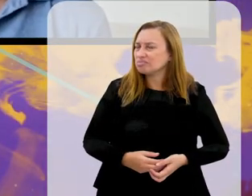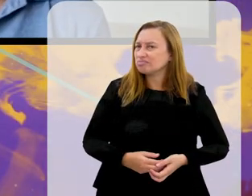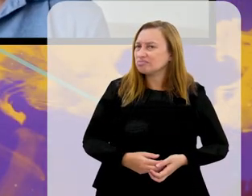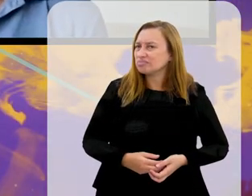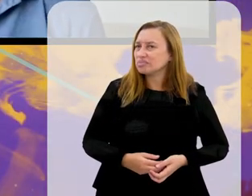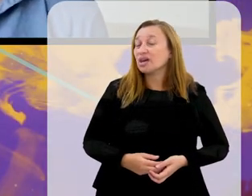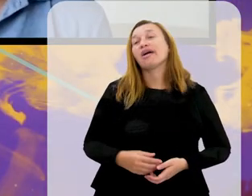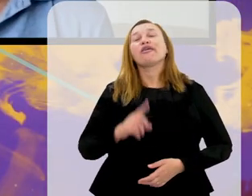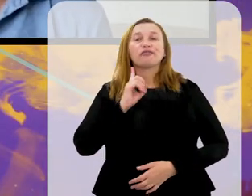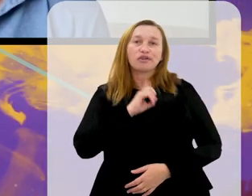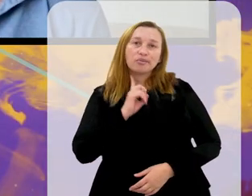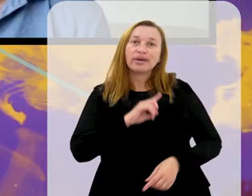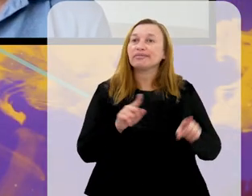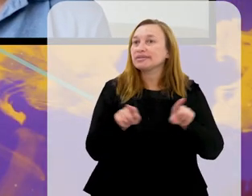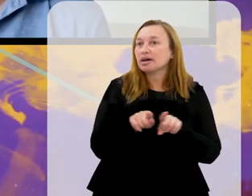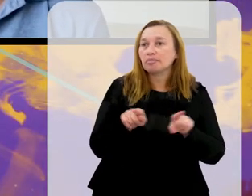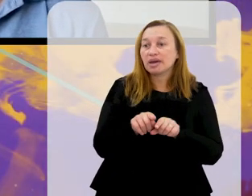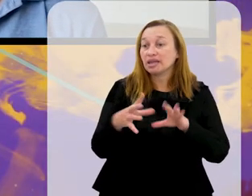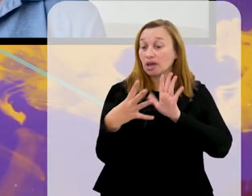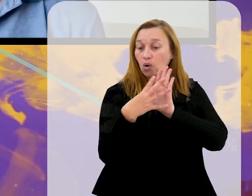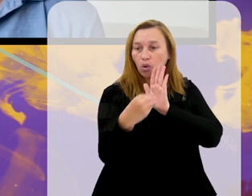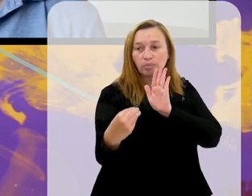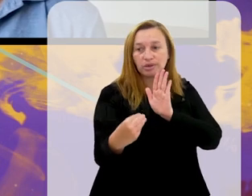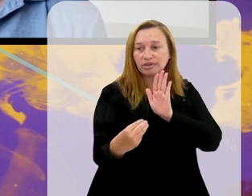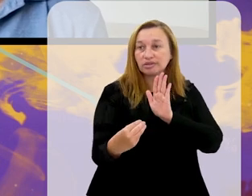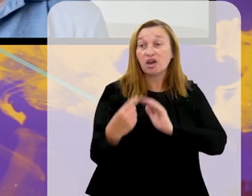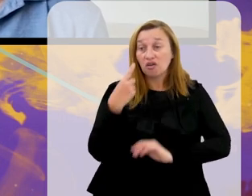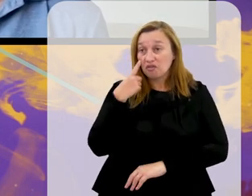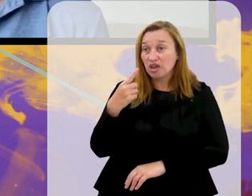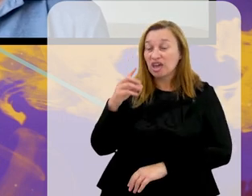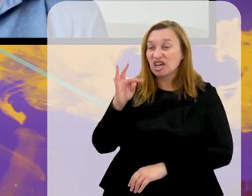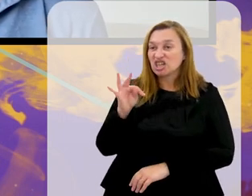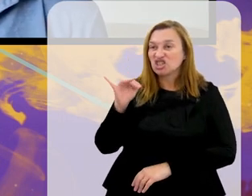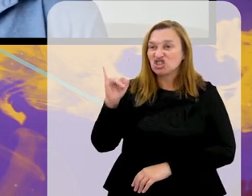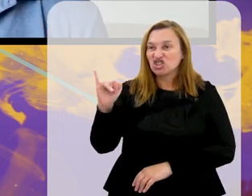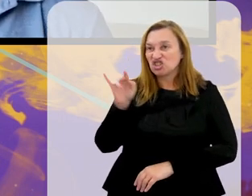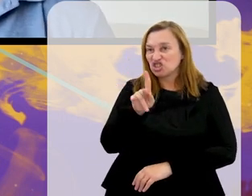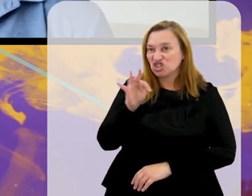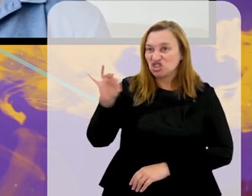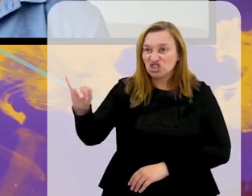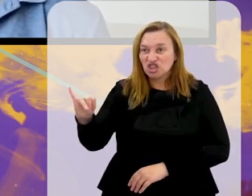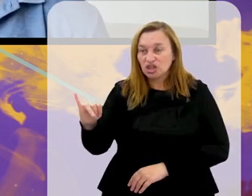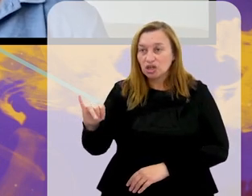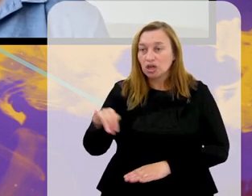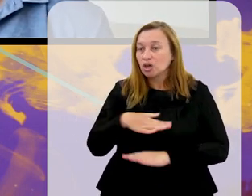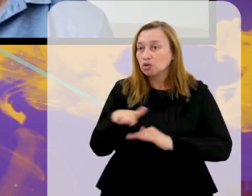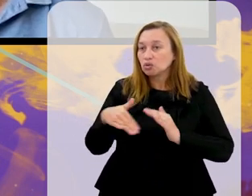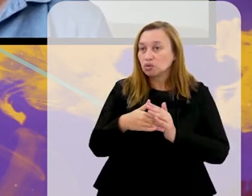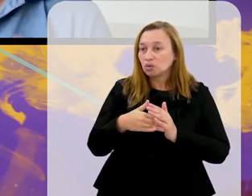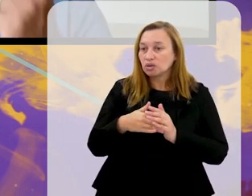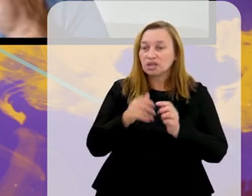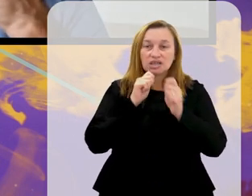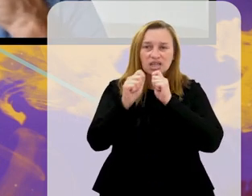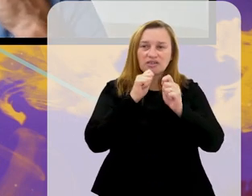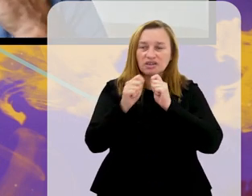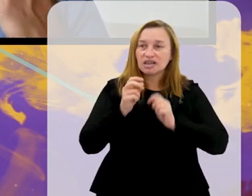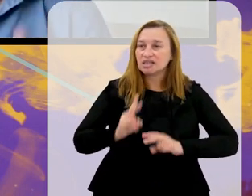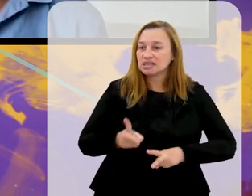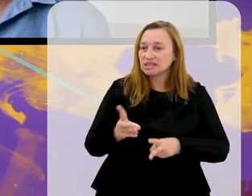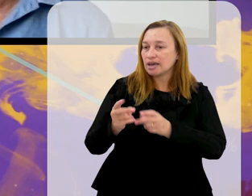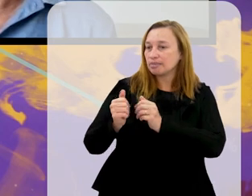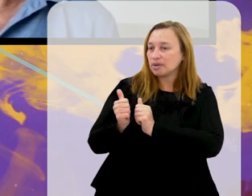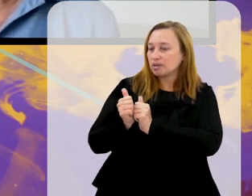É, o Flamengo também está adotando isso. Repara que o Tite vai para todas as entrevistas sempre com alguém do lado dele.